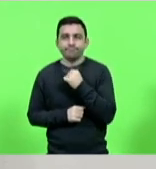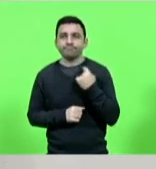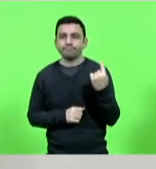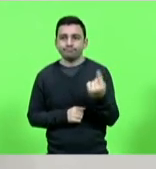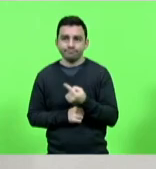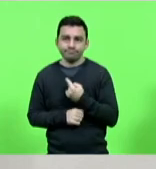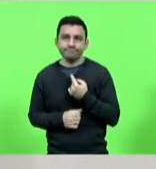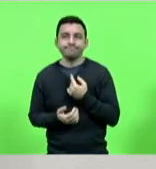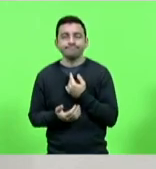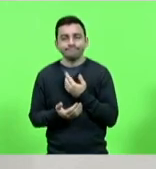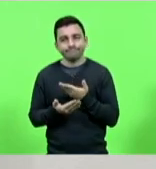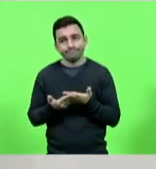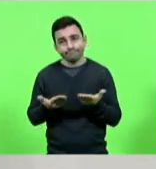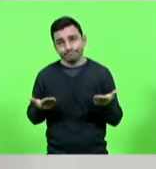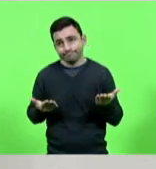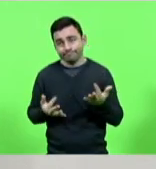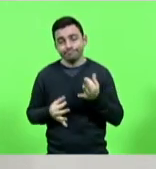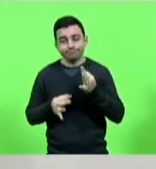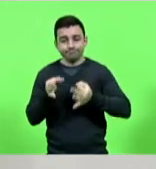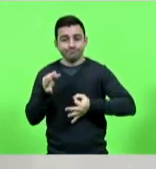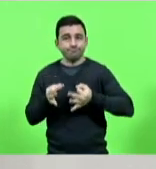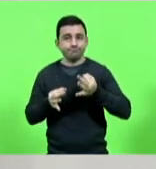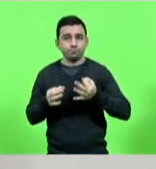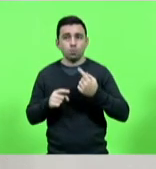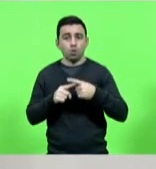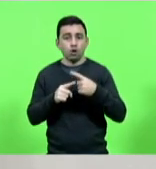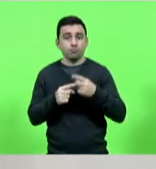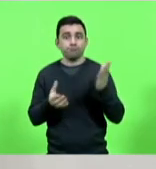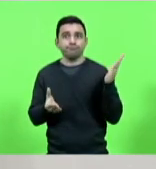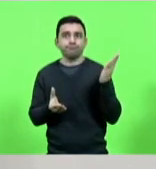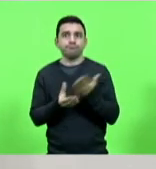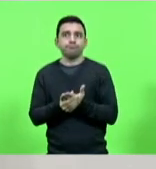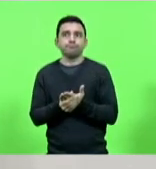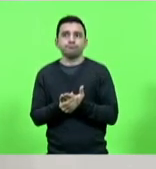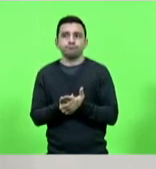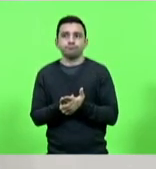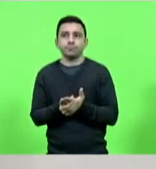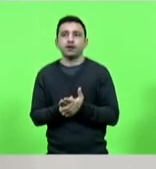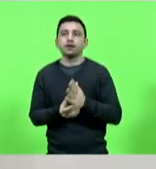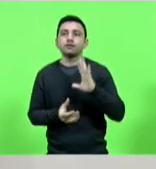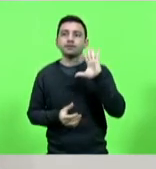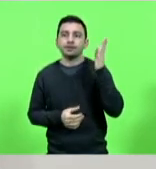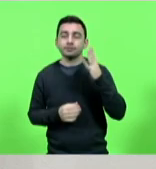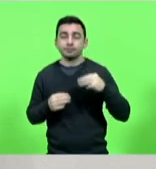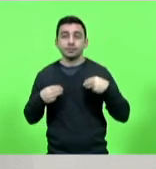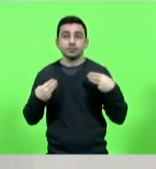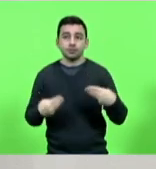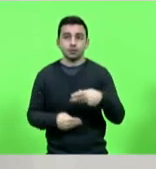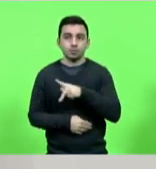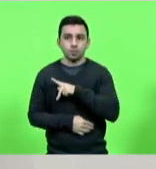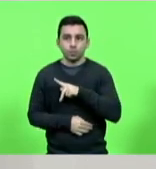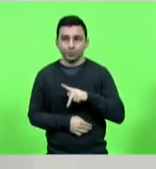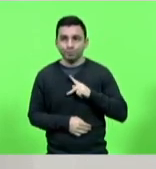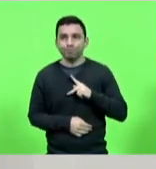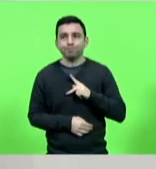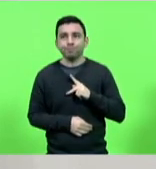perdemos isso na justiça, porque foi entrado como ação através do Ministério Público e